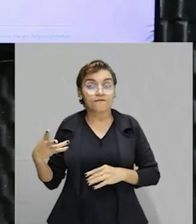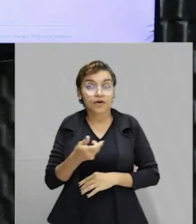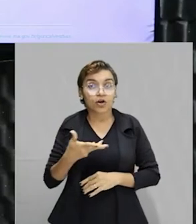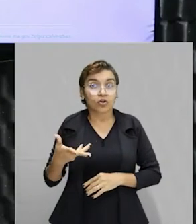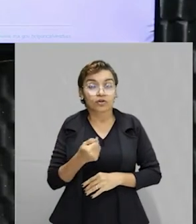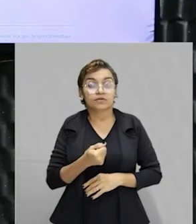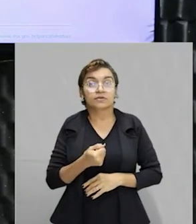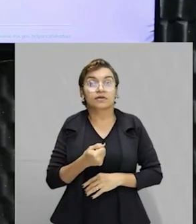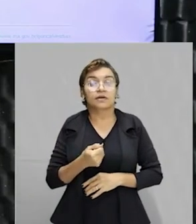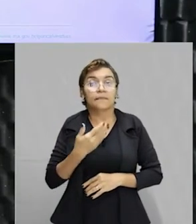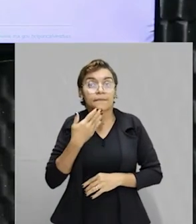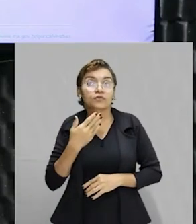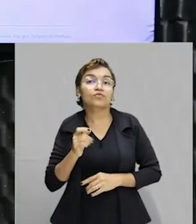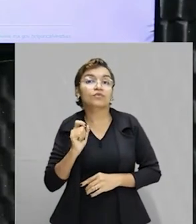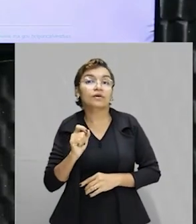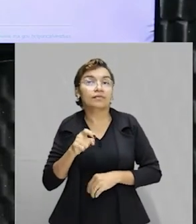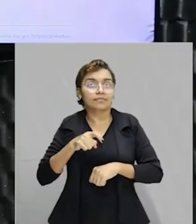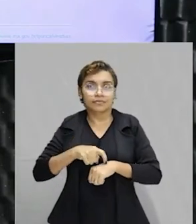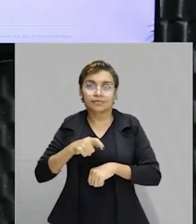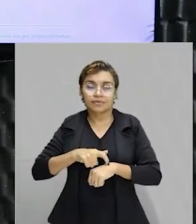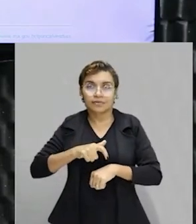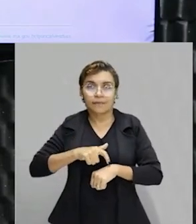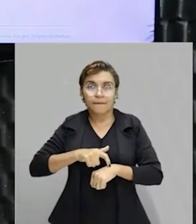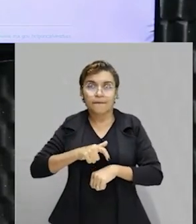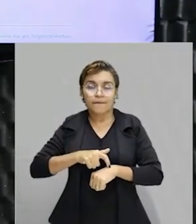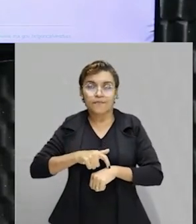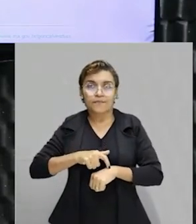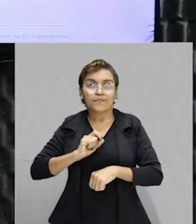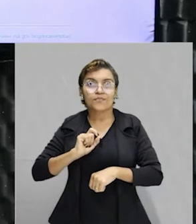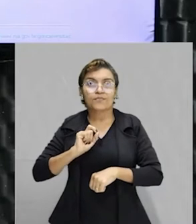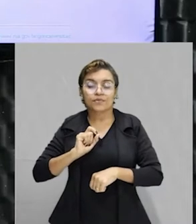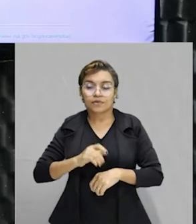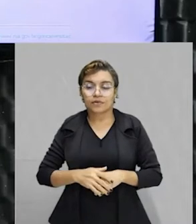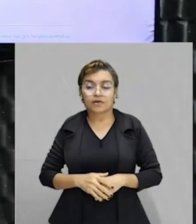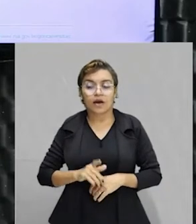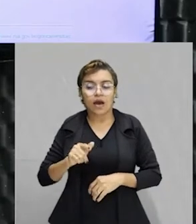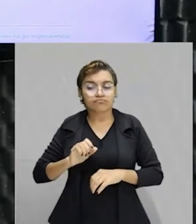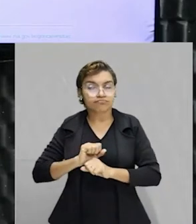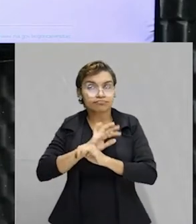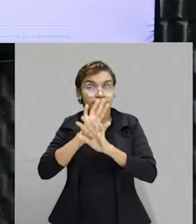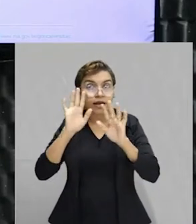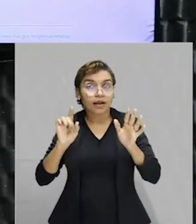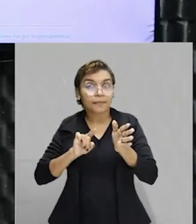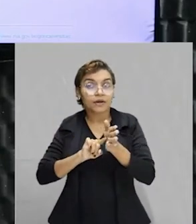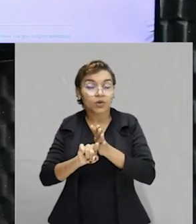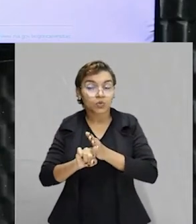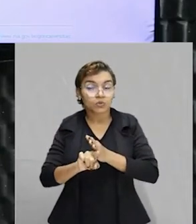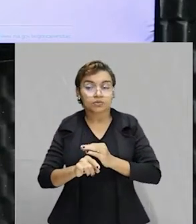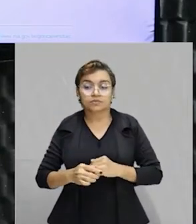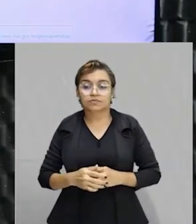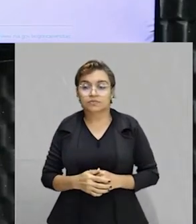tá pedindo tempo e olha a unidade de medida que ele pediu, tá tudo muito claro no enunciado, ele pediu em